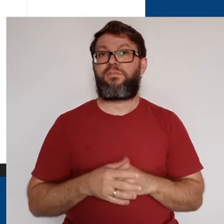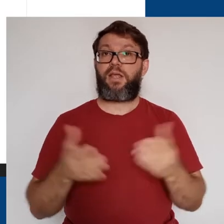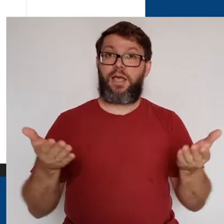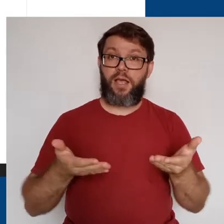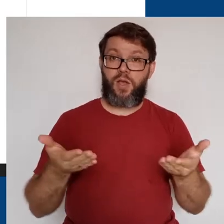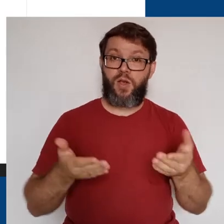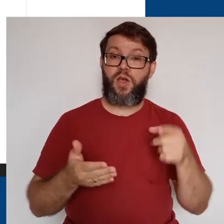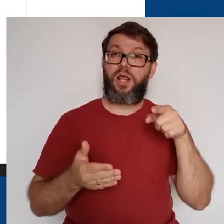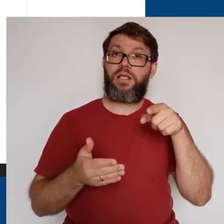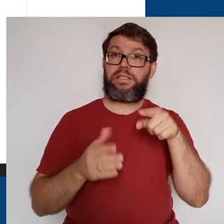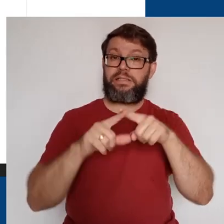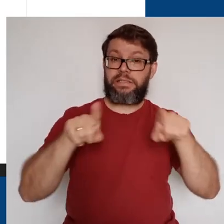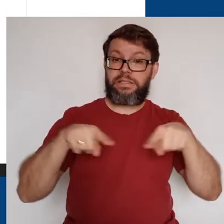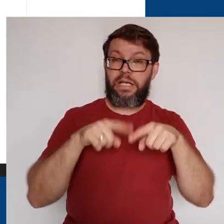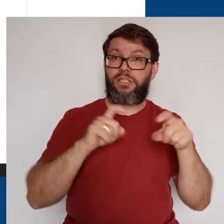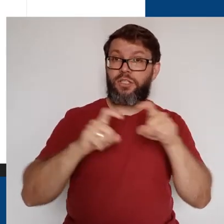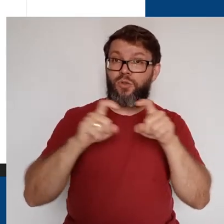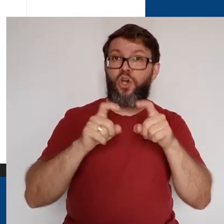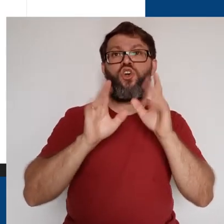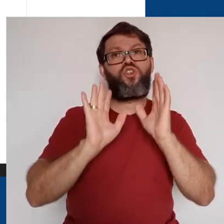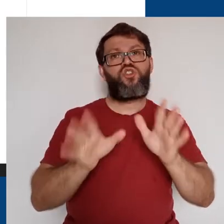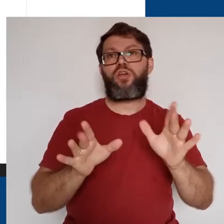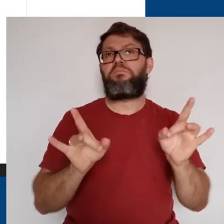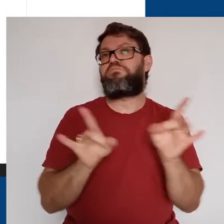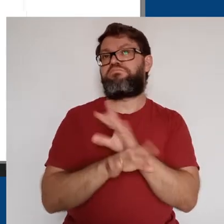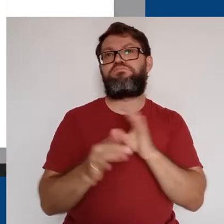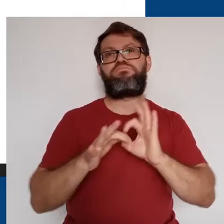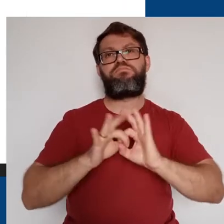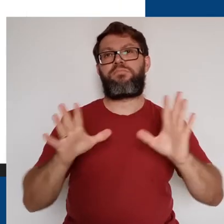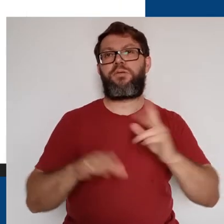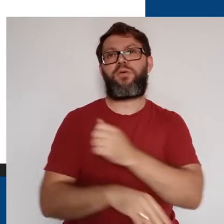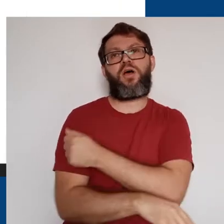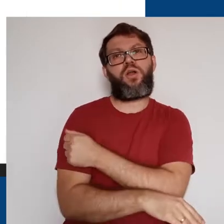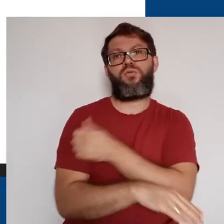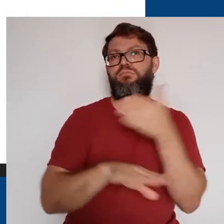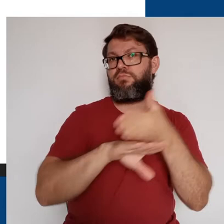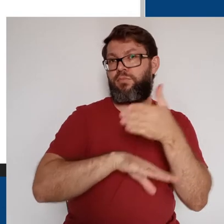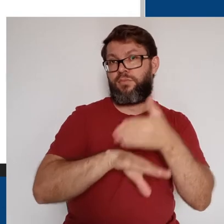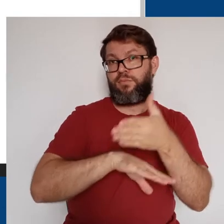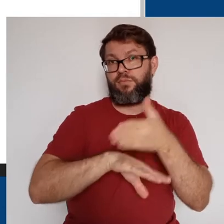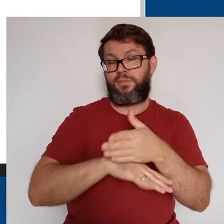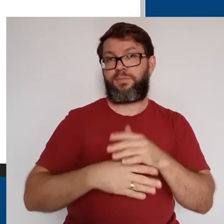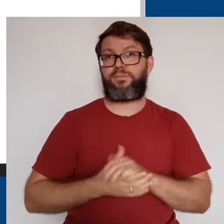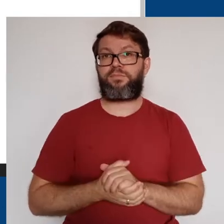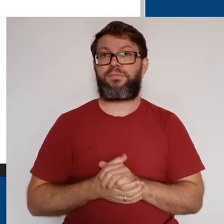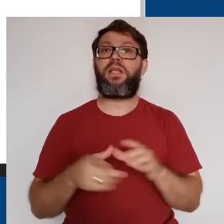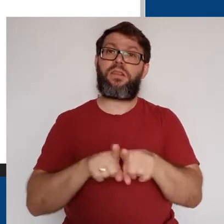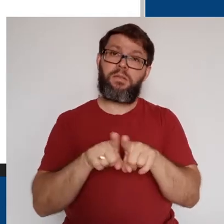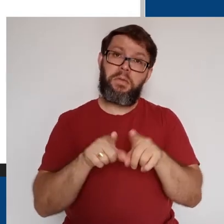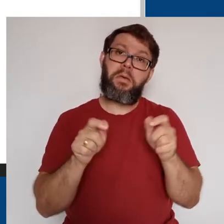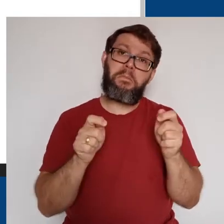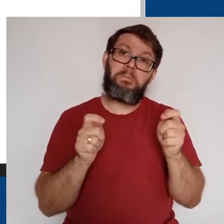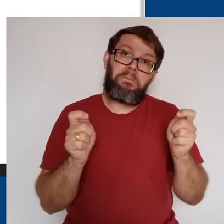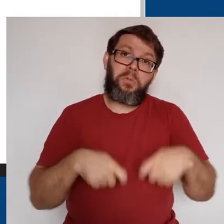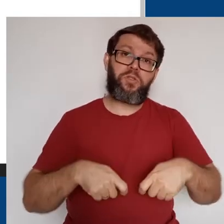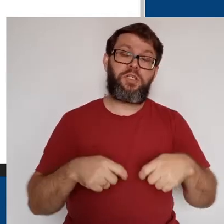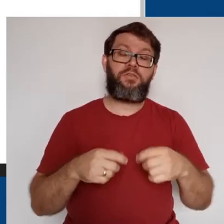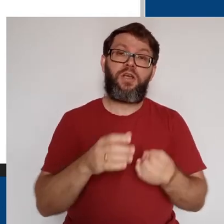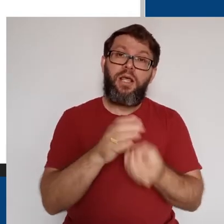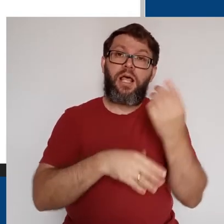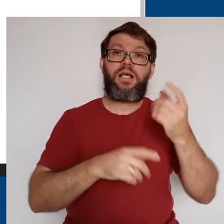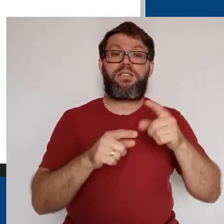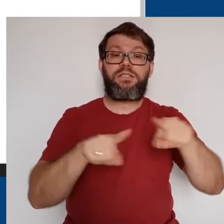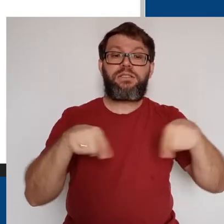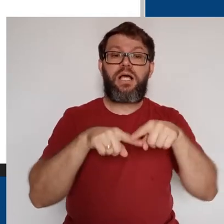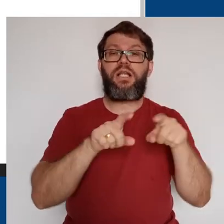Agora, essa sala de reunião já está disponível para os alunos da turma. Também é possível criar uma sala de